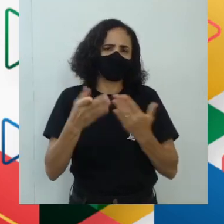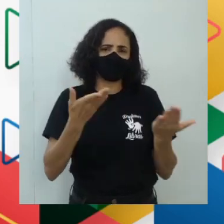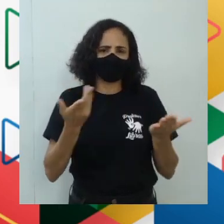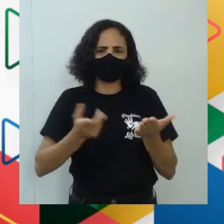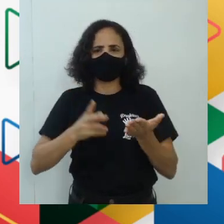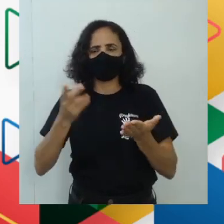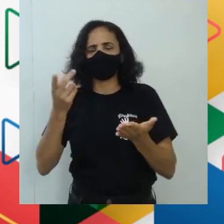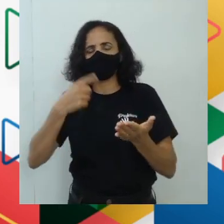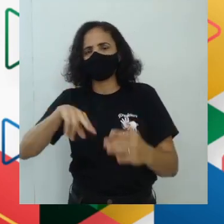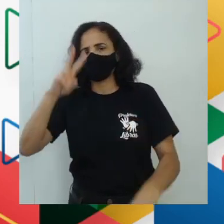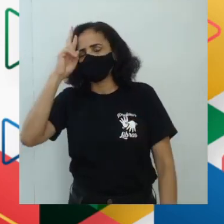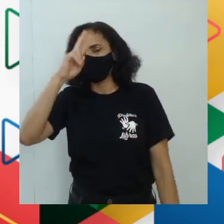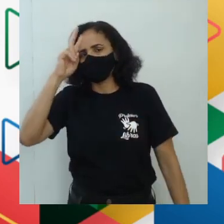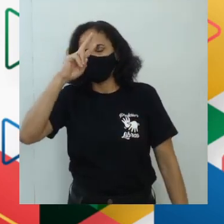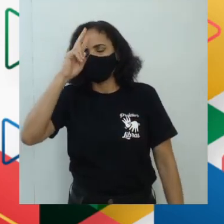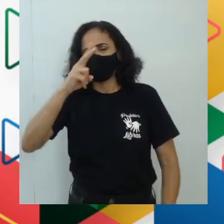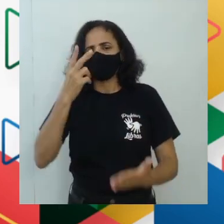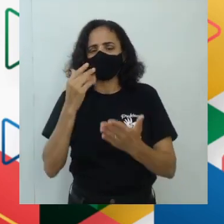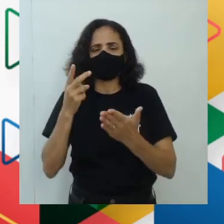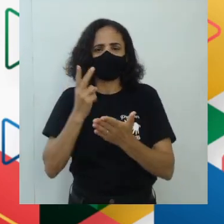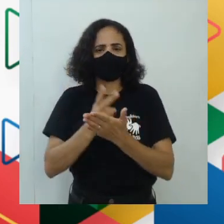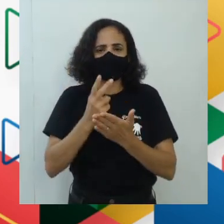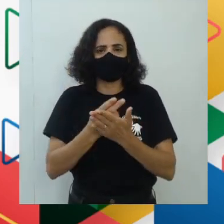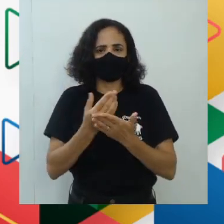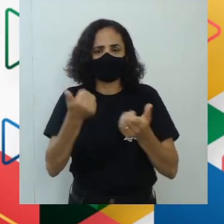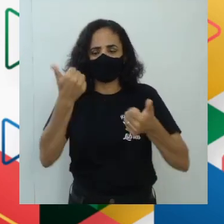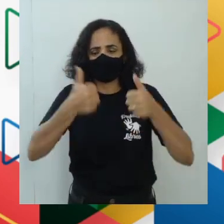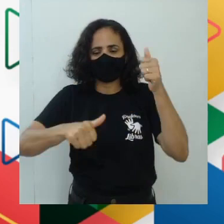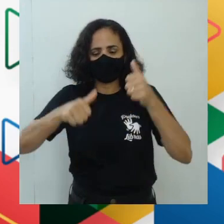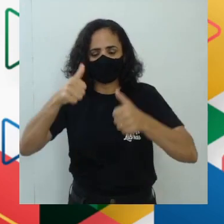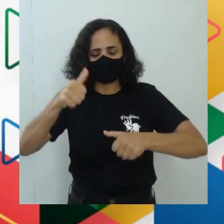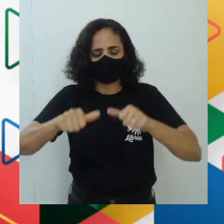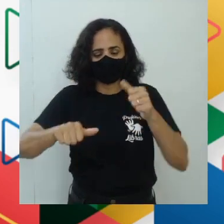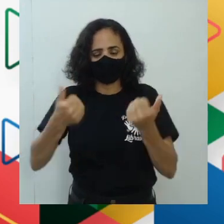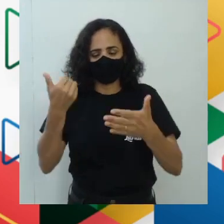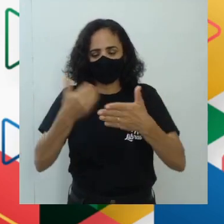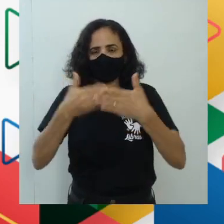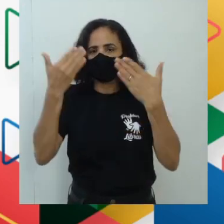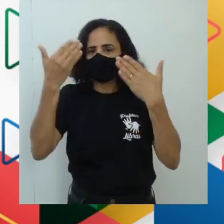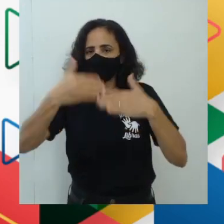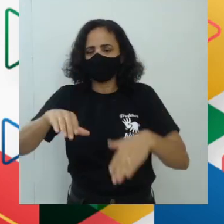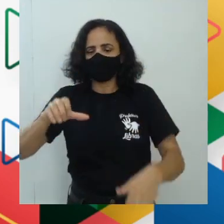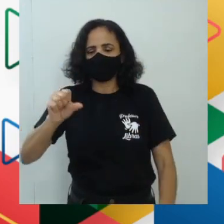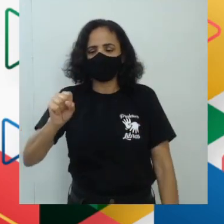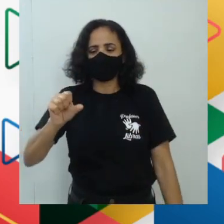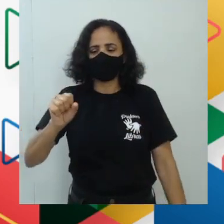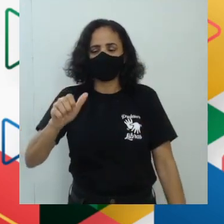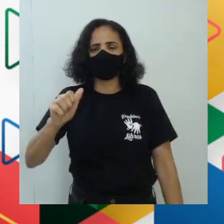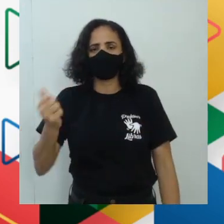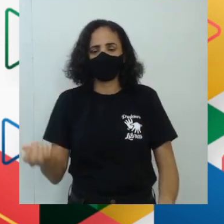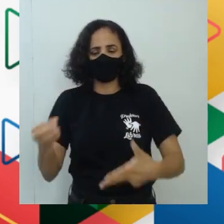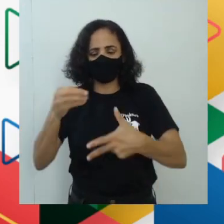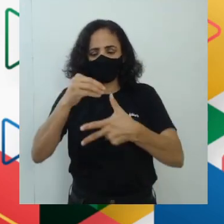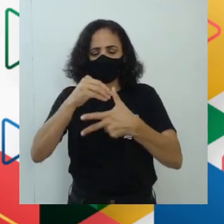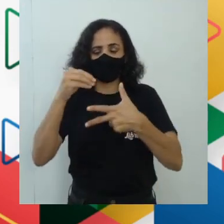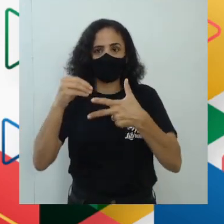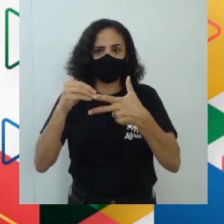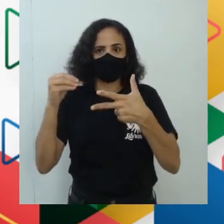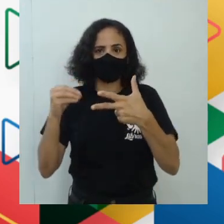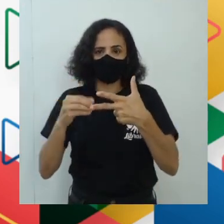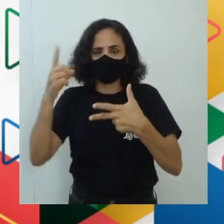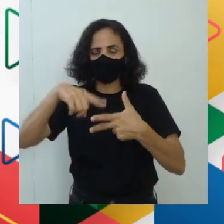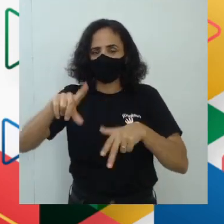Lembre-se que todas as avaliações que são feitas, sejam do SSA, do Enem, etc., você